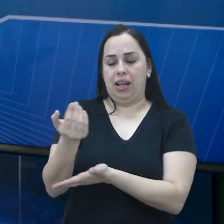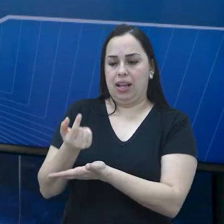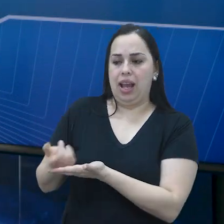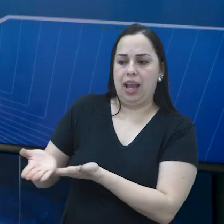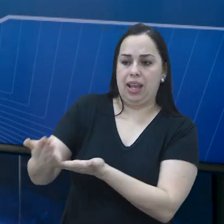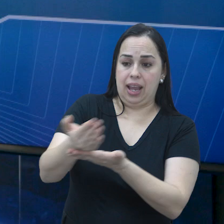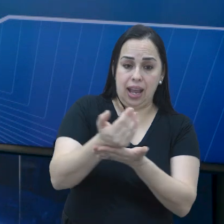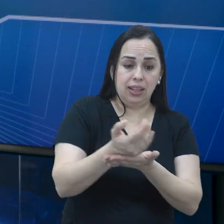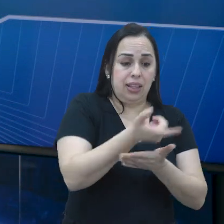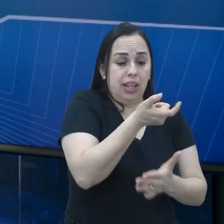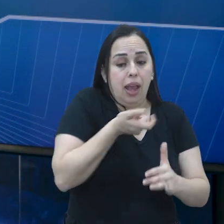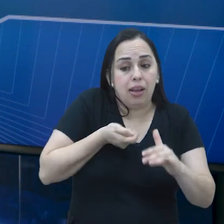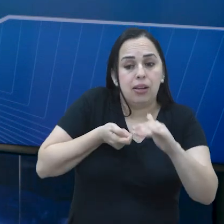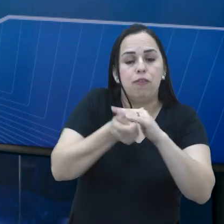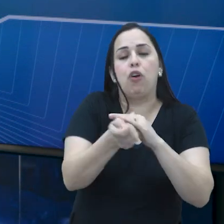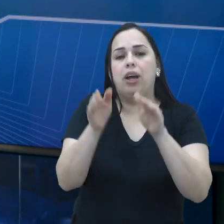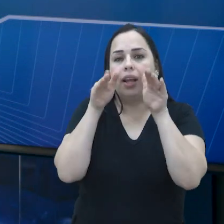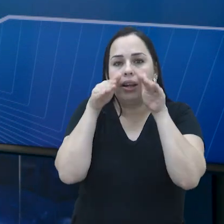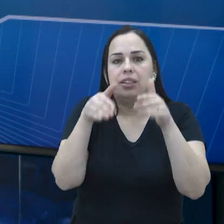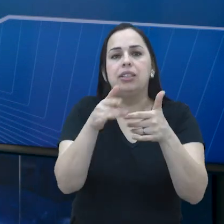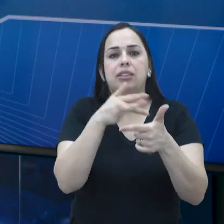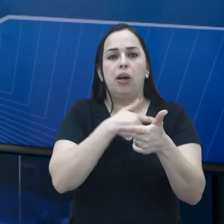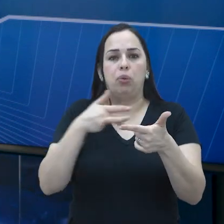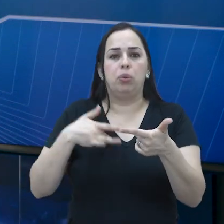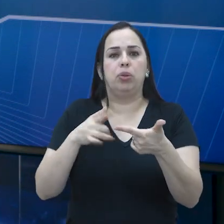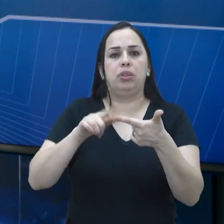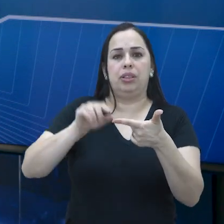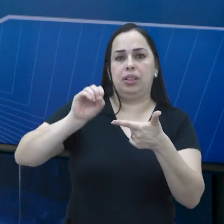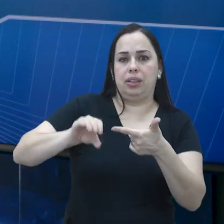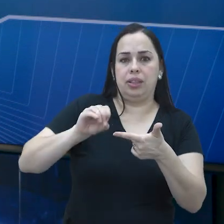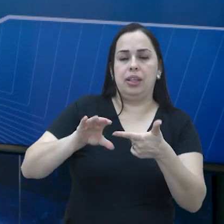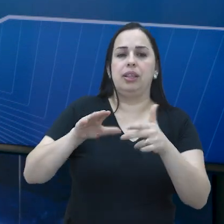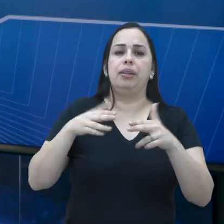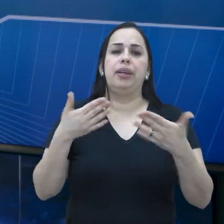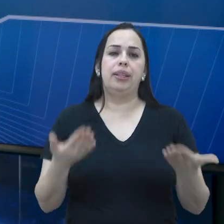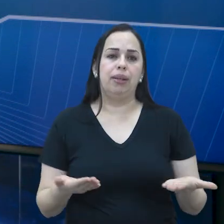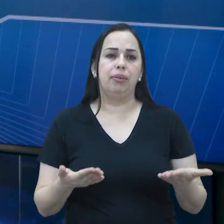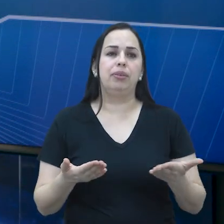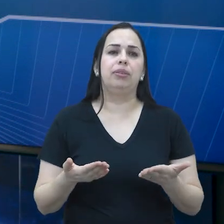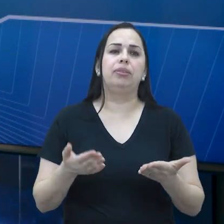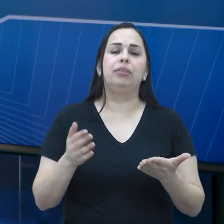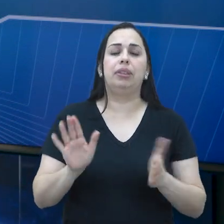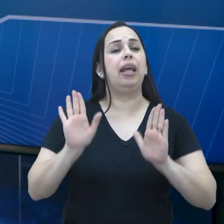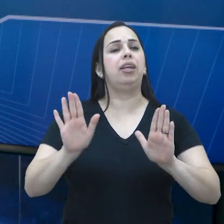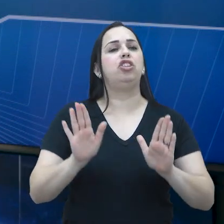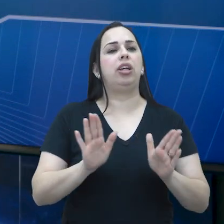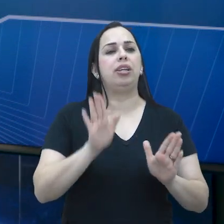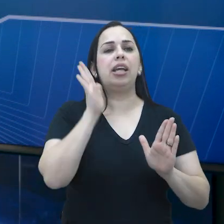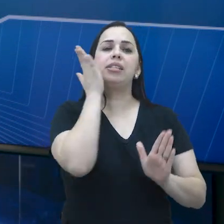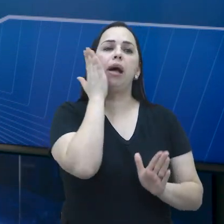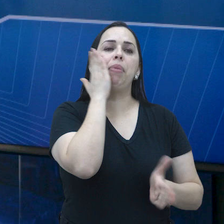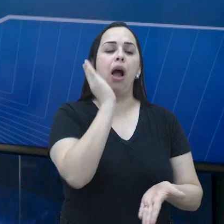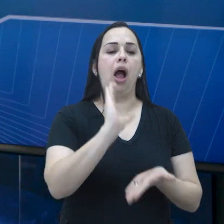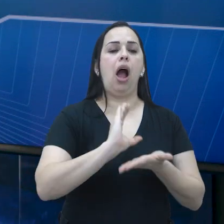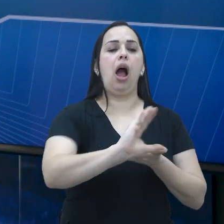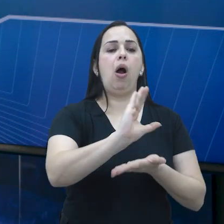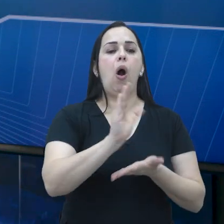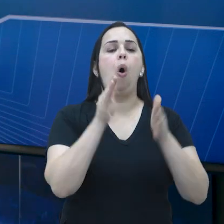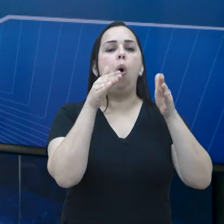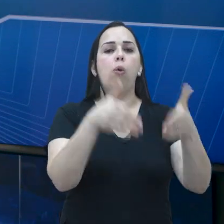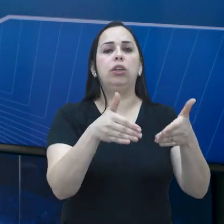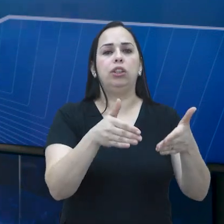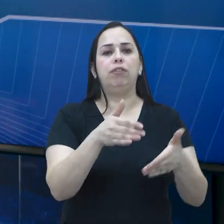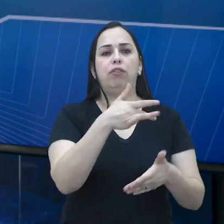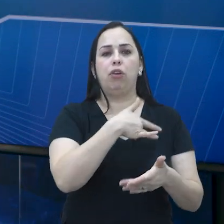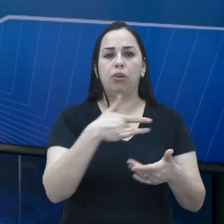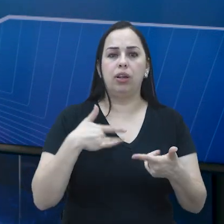educação. Então, nesse aspecto, tem alguns tributos que têm, digamos assim, um carimbo destinado para serviços de